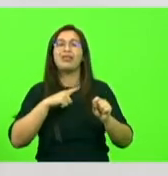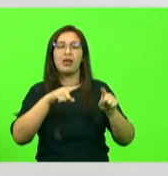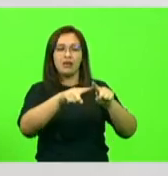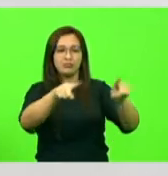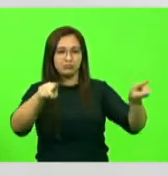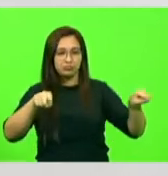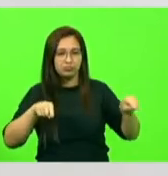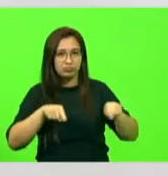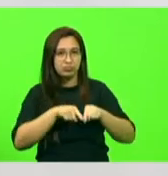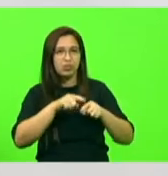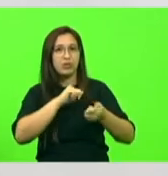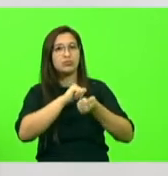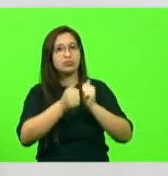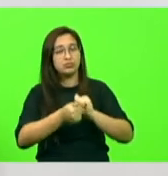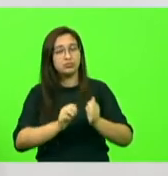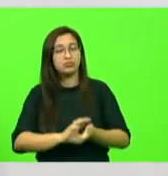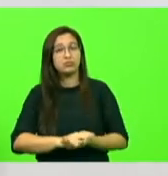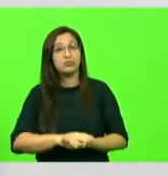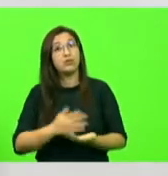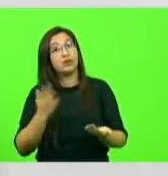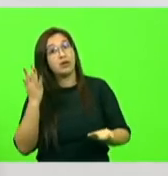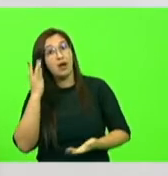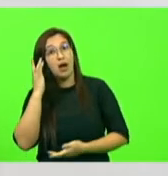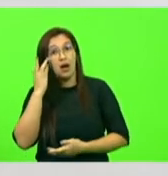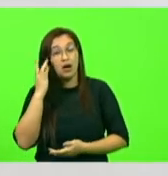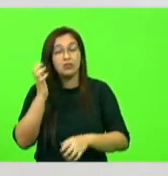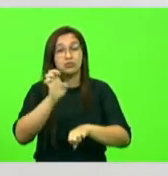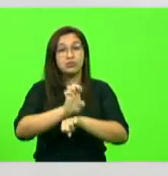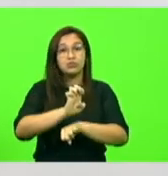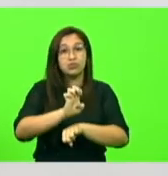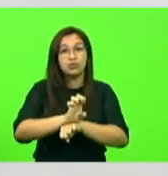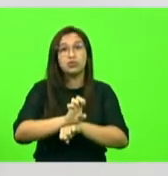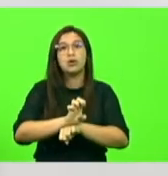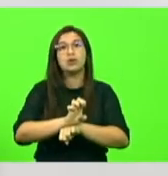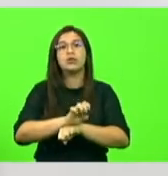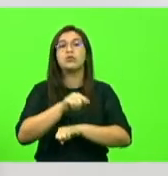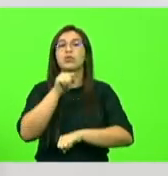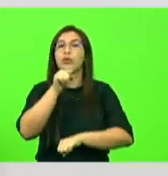acredito que o Estado tem condições, sim, tem dinheiro para fazer.